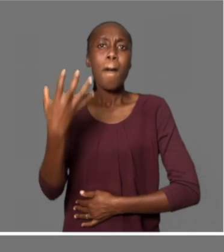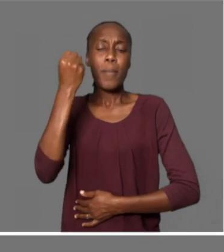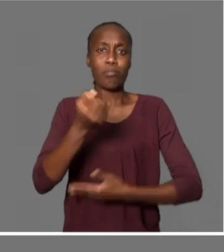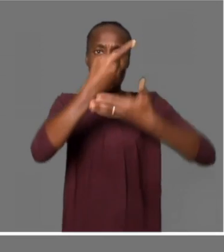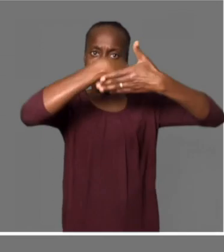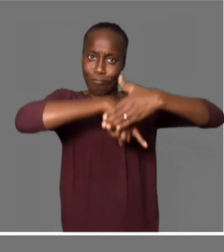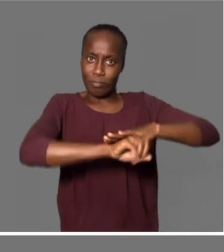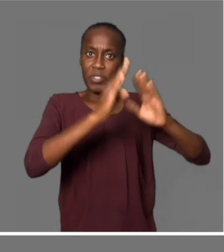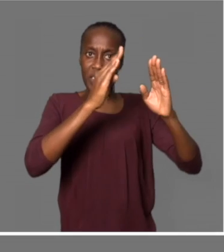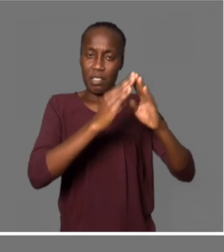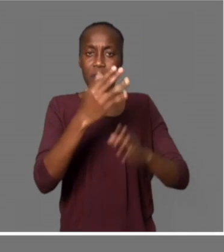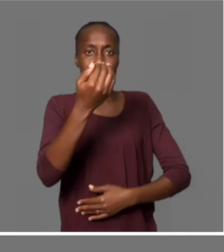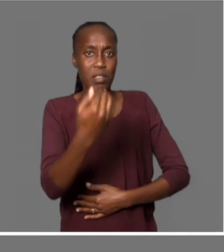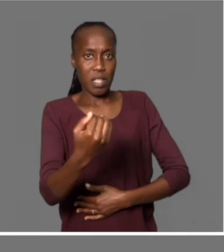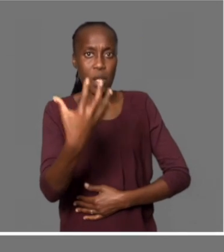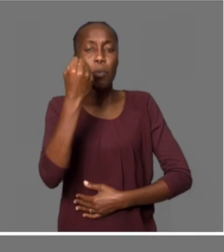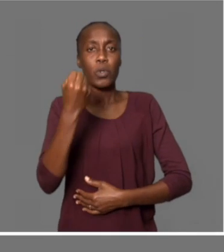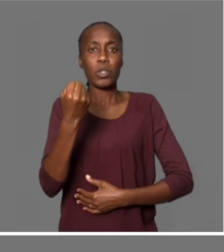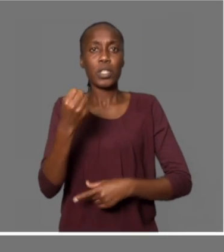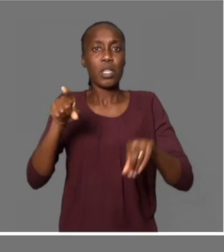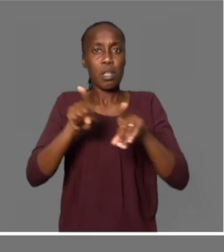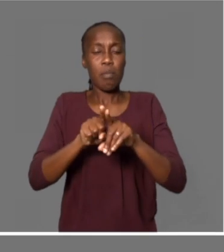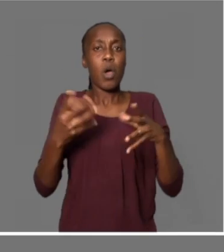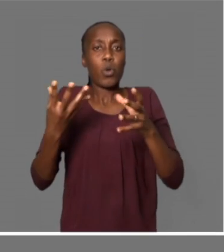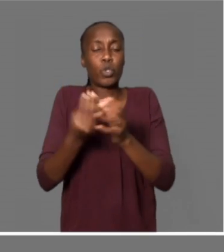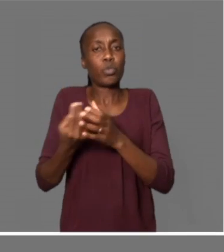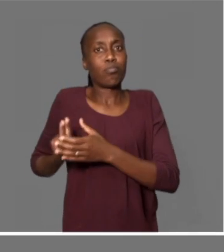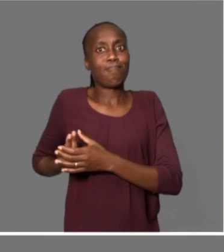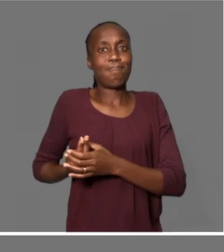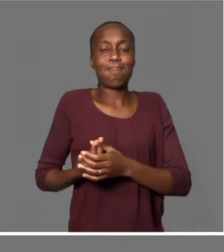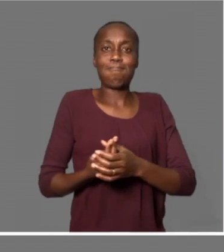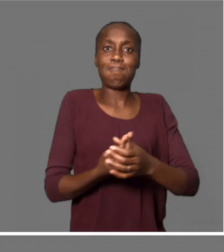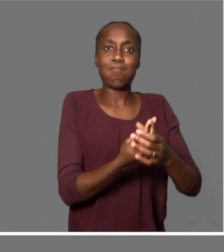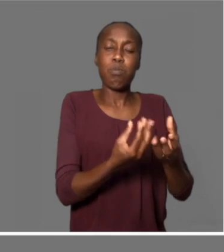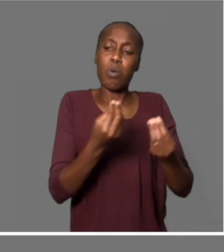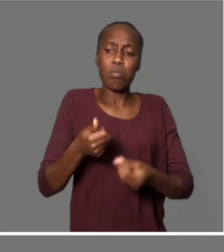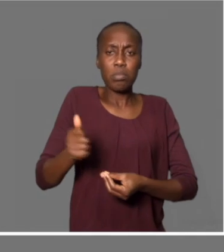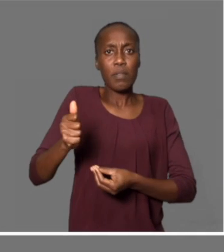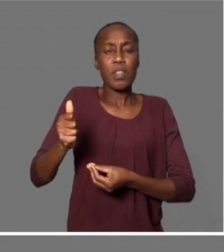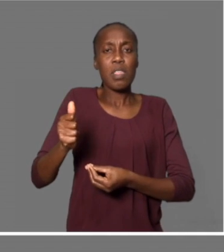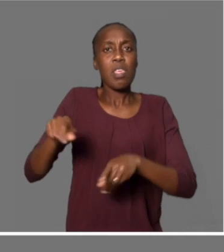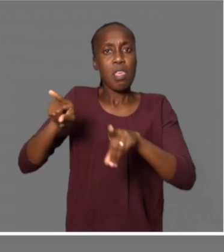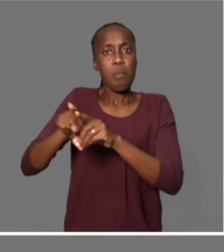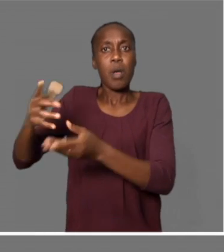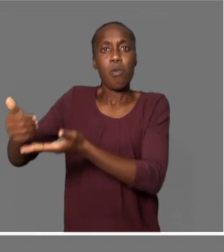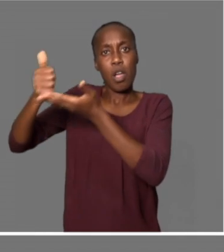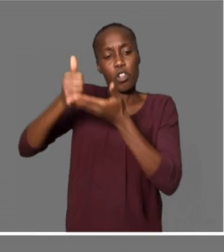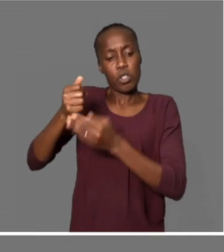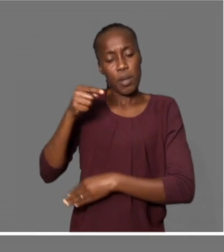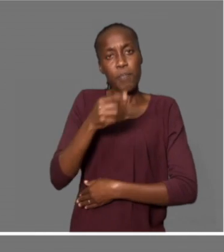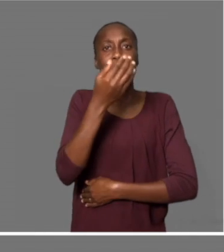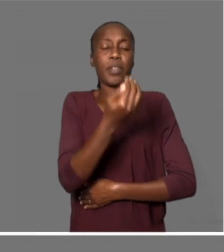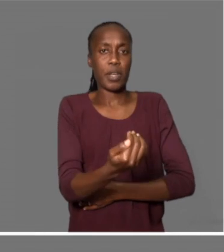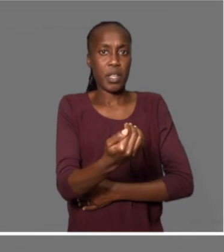pudesse ir com ele, para ver qual é que podia ser também o apoio que podíamos escolher dele. Ocorreu que